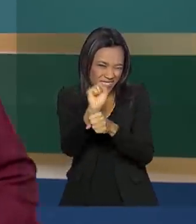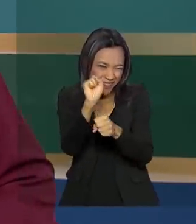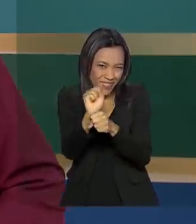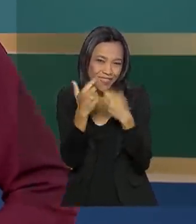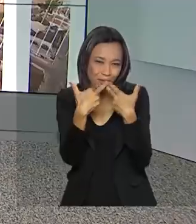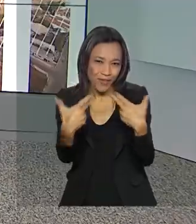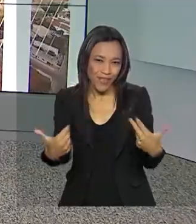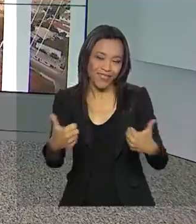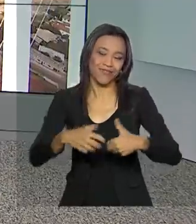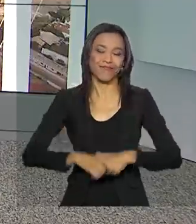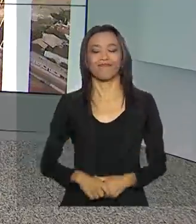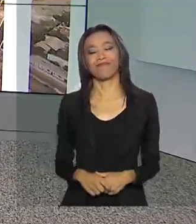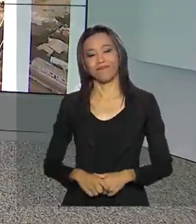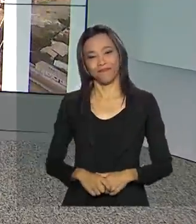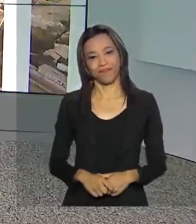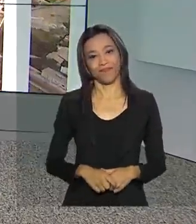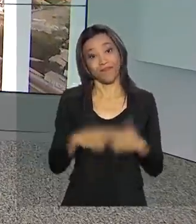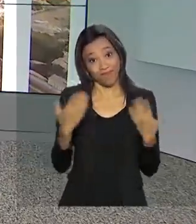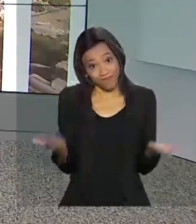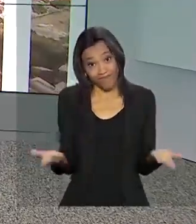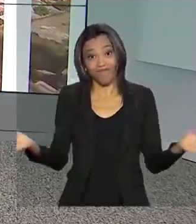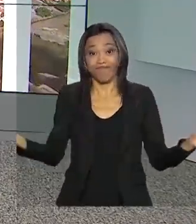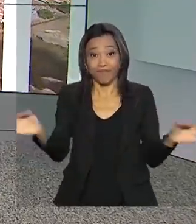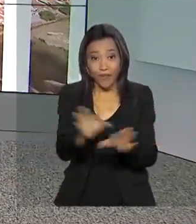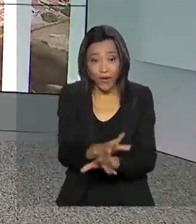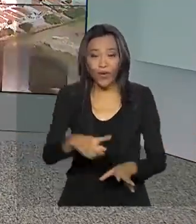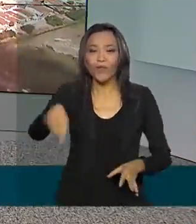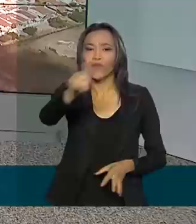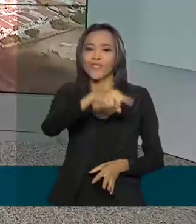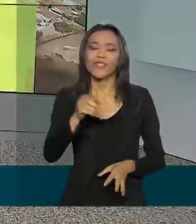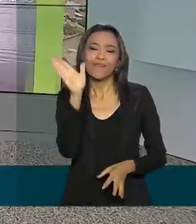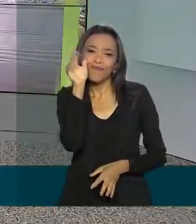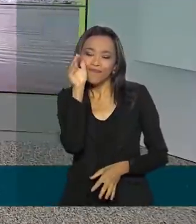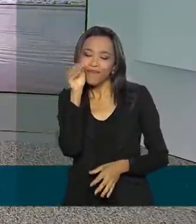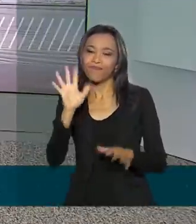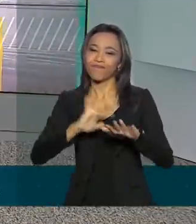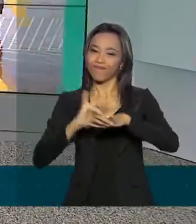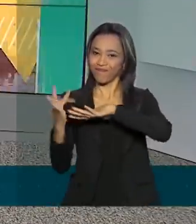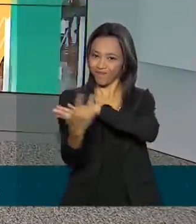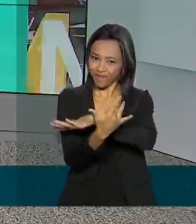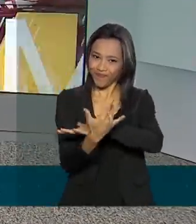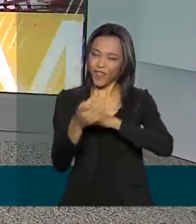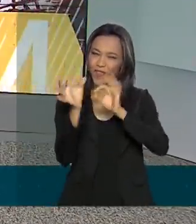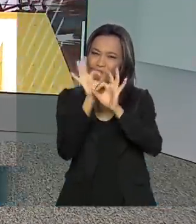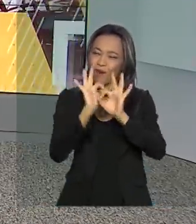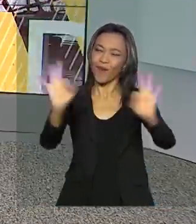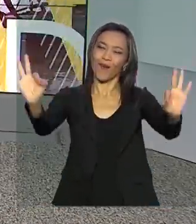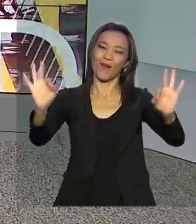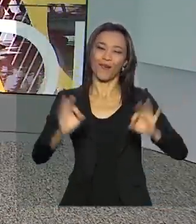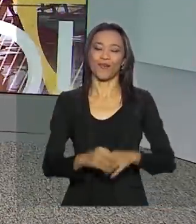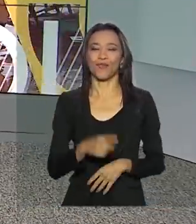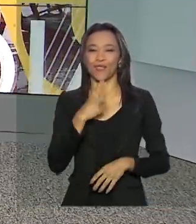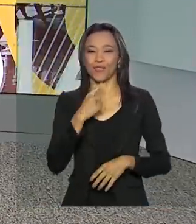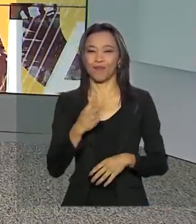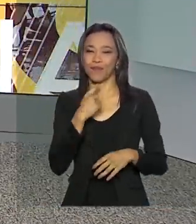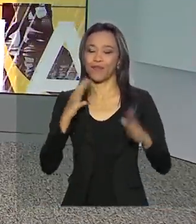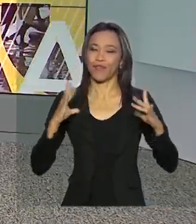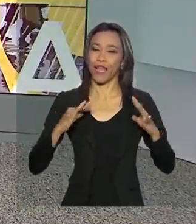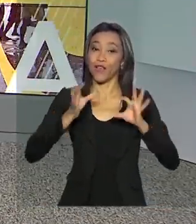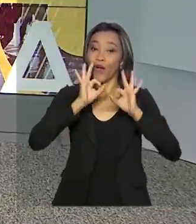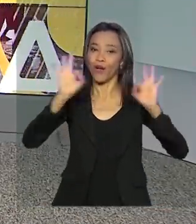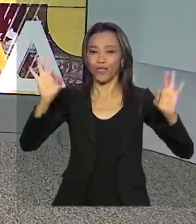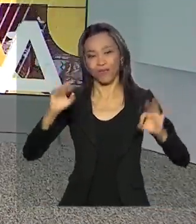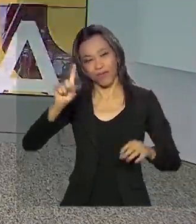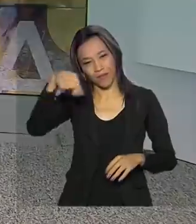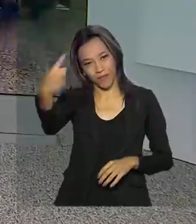novidades. O Brasil em dia termina aqui. Nos acompanhe também pelas redes sociais. Ótimo feriado, excelente fim de semana.